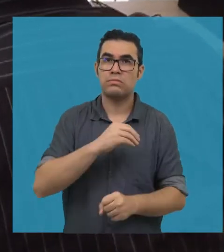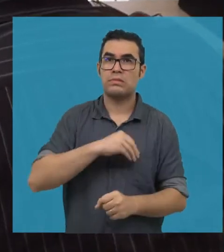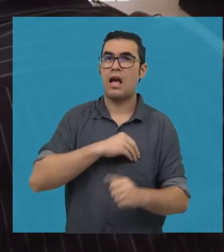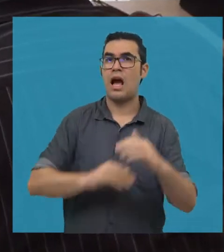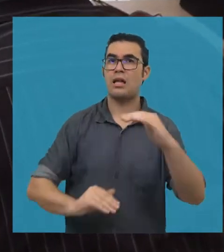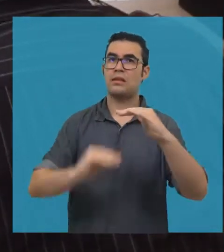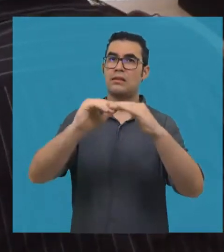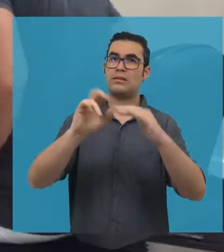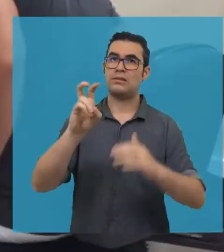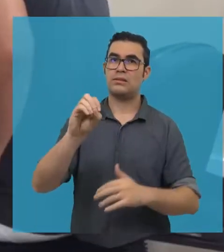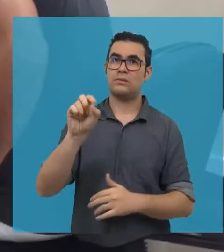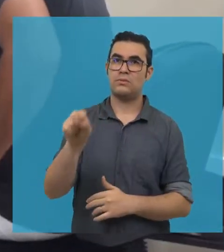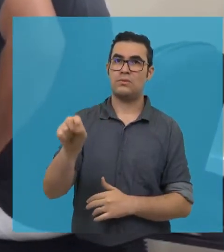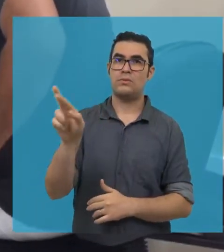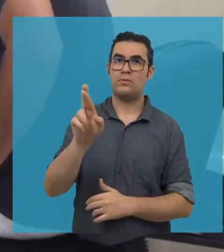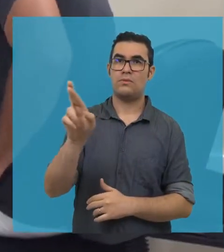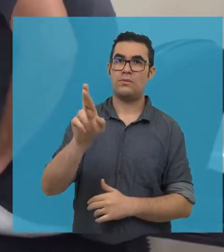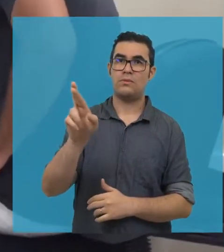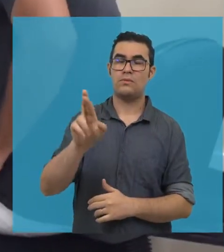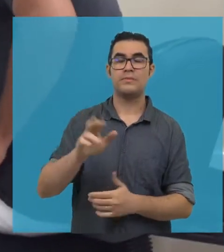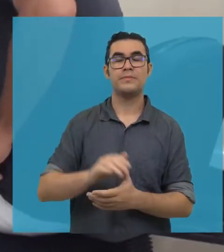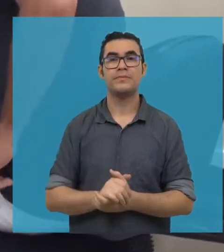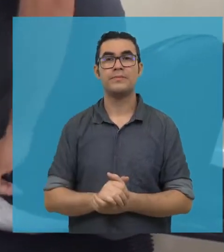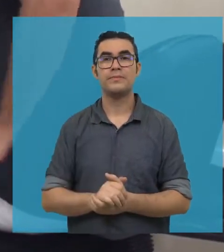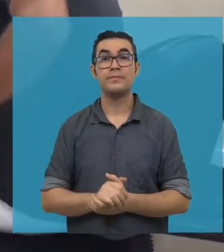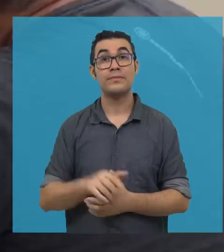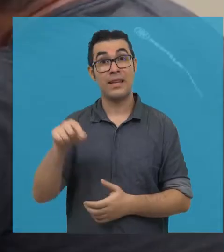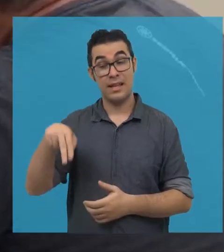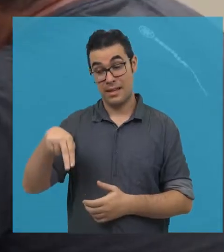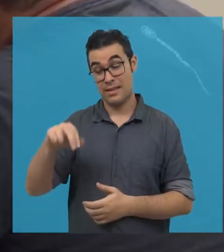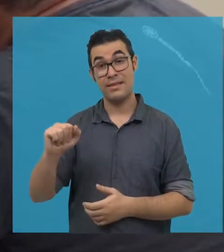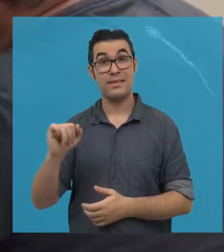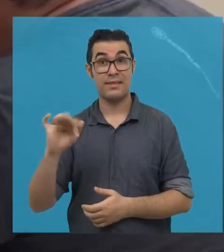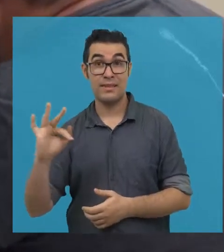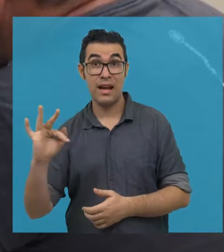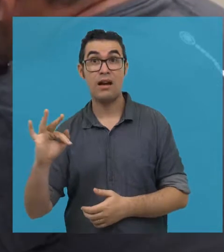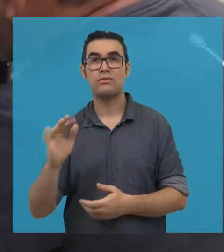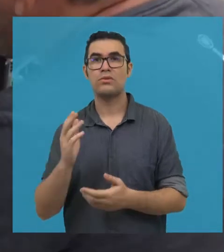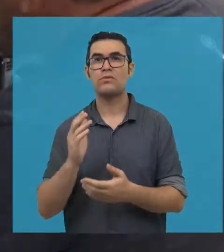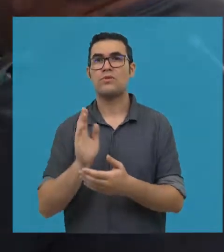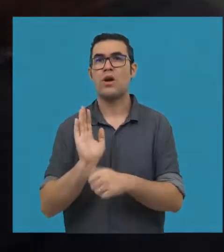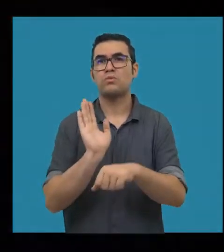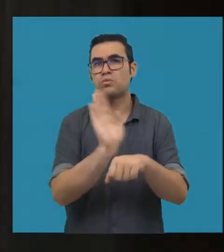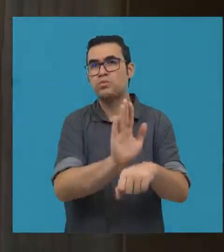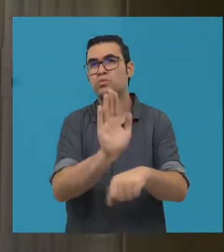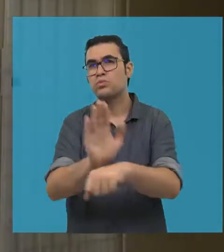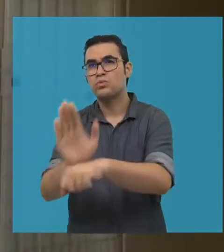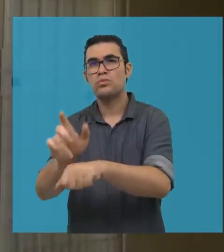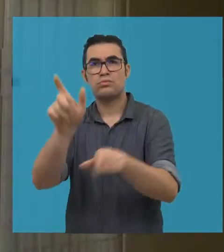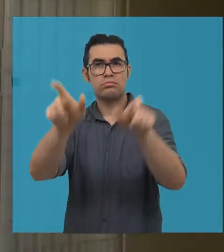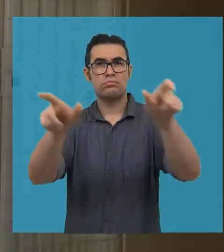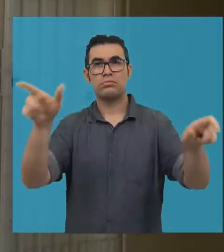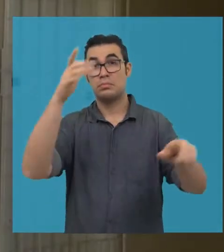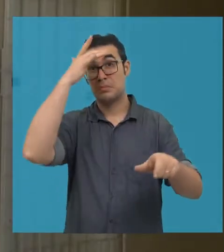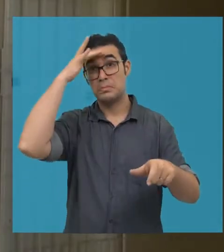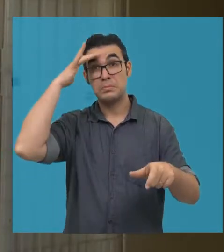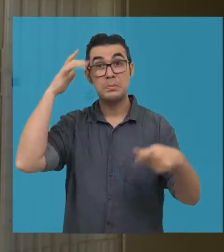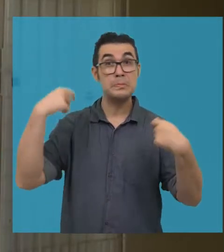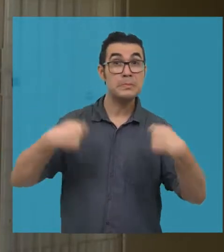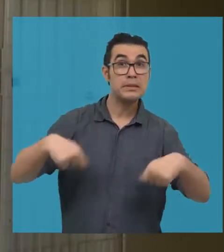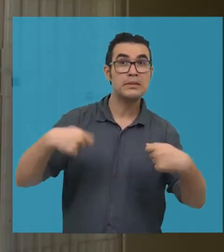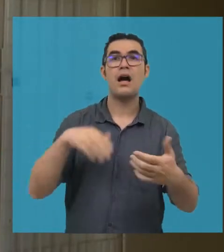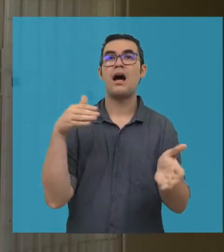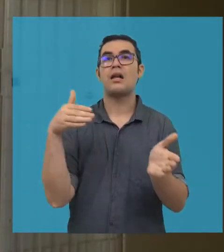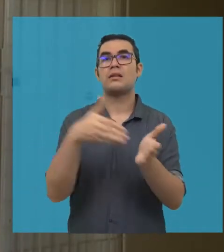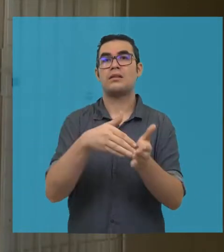até 50 mil reais e a integrantes da comunidade acadêmica, independente do valor dos rendimentos. O NAF vai realizar a declaração do Imposto